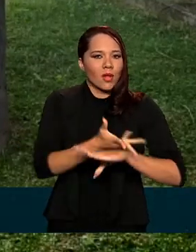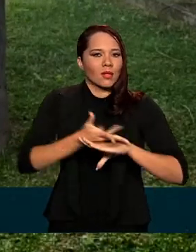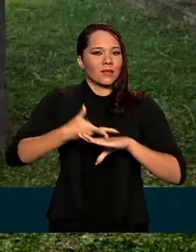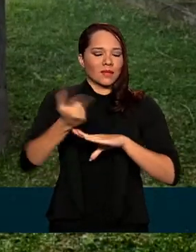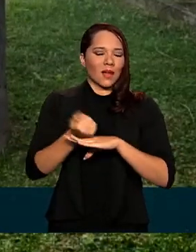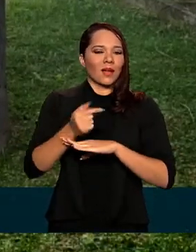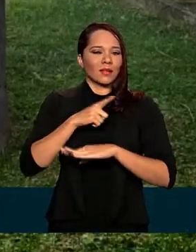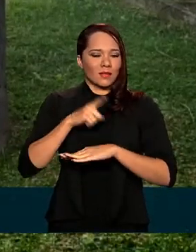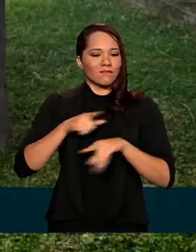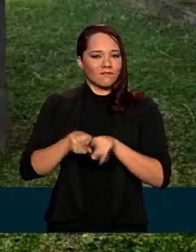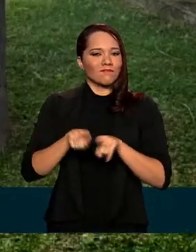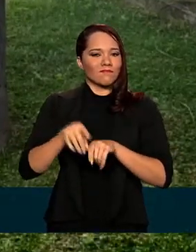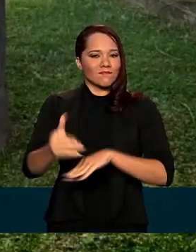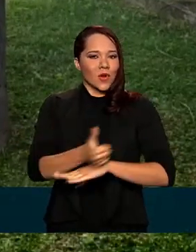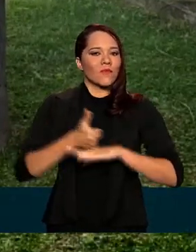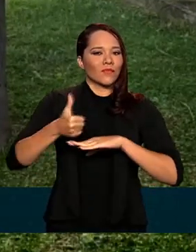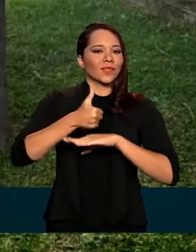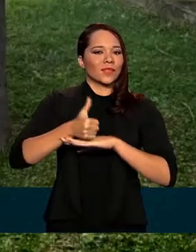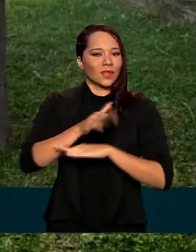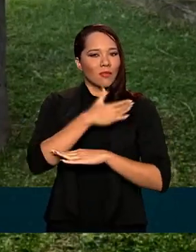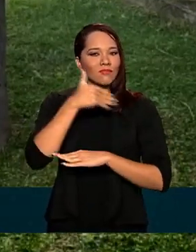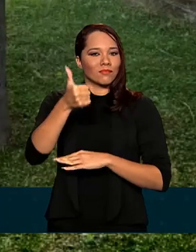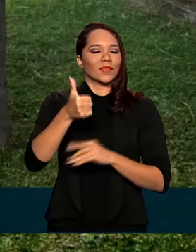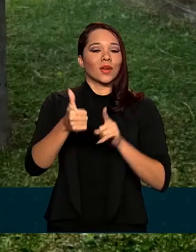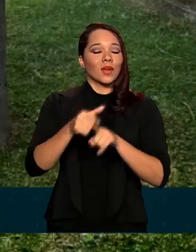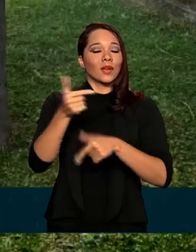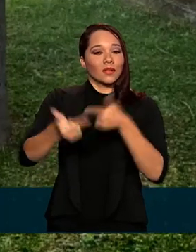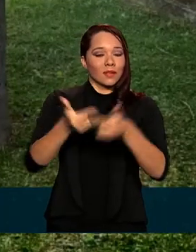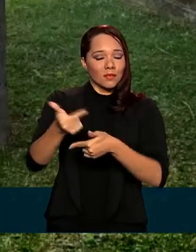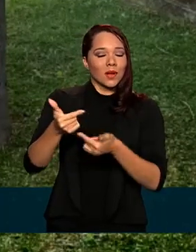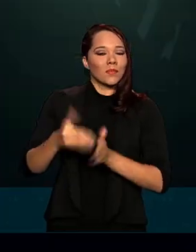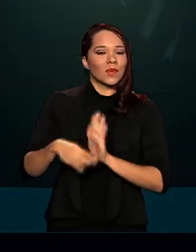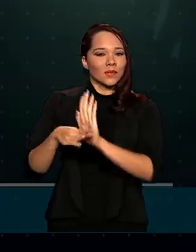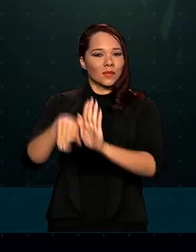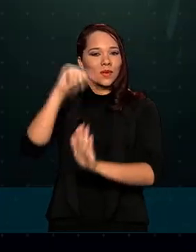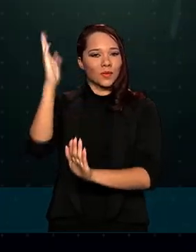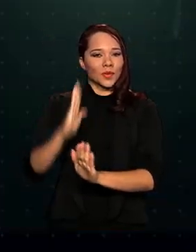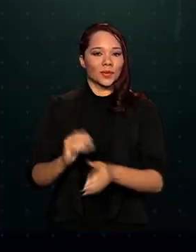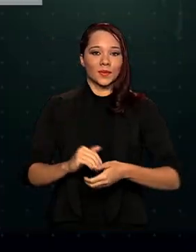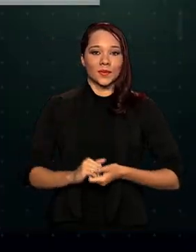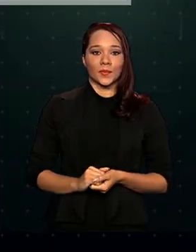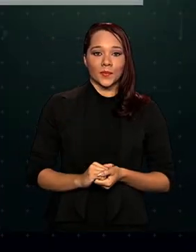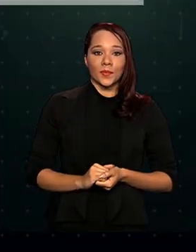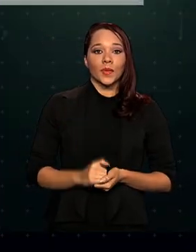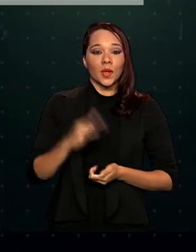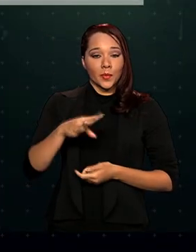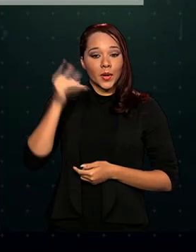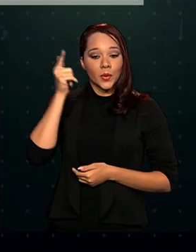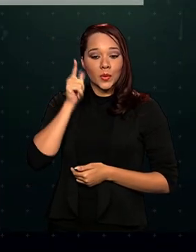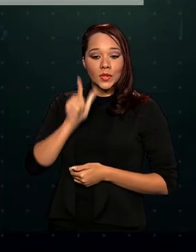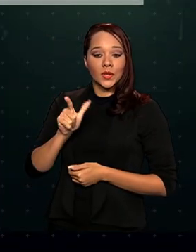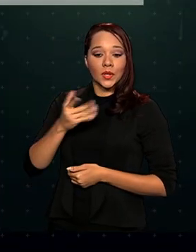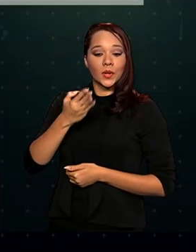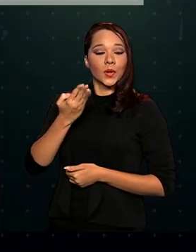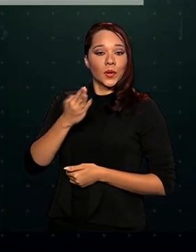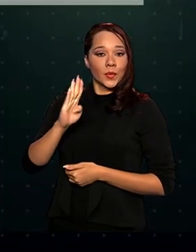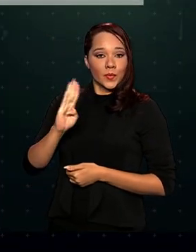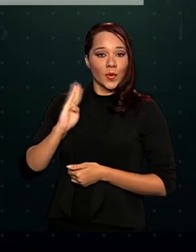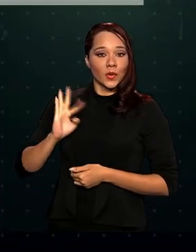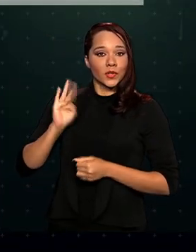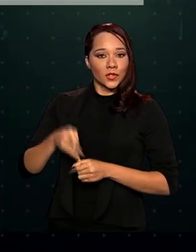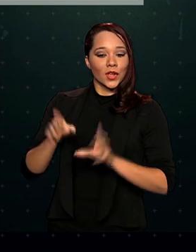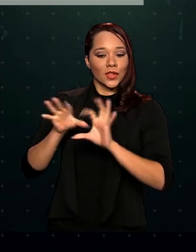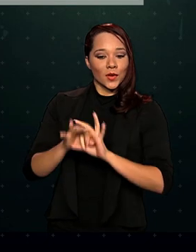profissionais a serviço do próprio país mesmo. A consulta para ofertas de bolsas já está